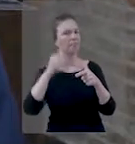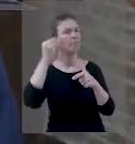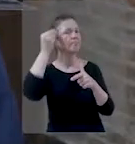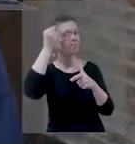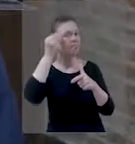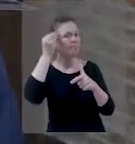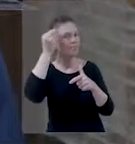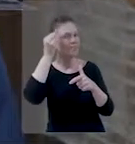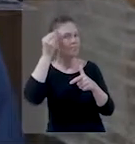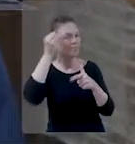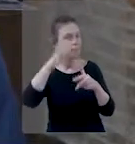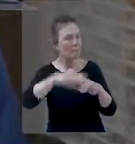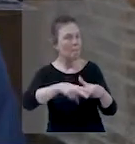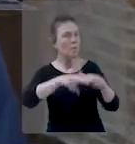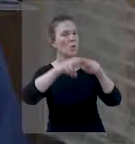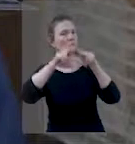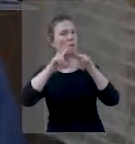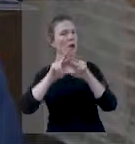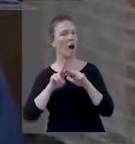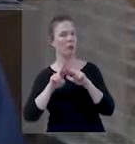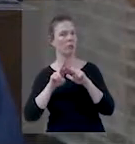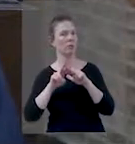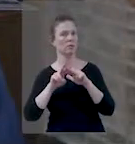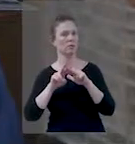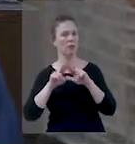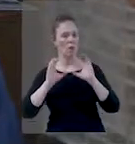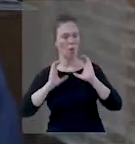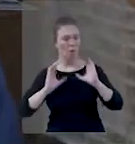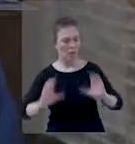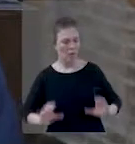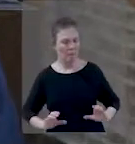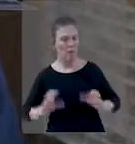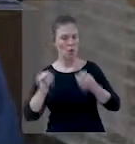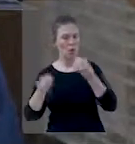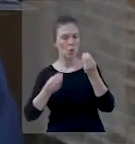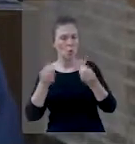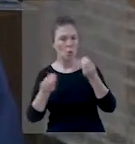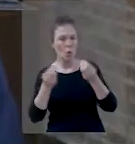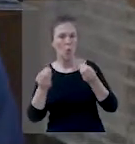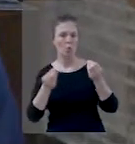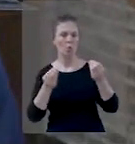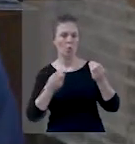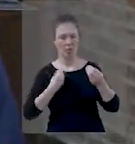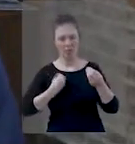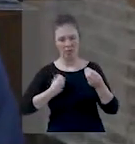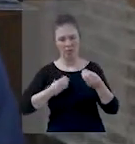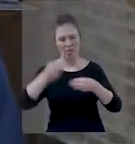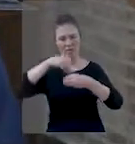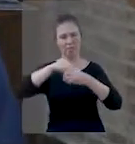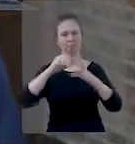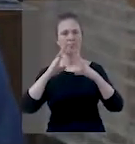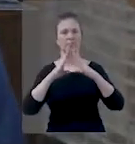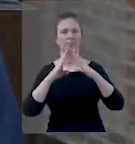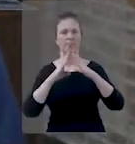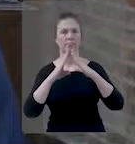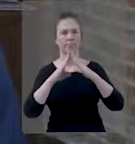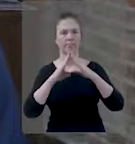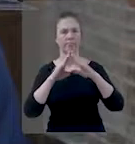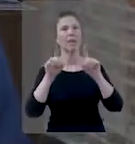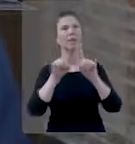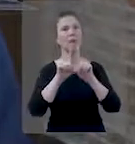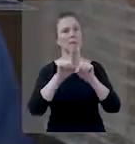afetados por, com consequências desses atos, gerados por um lar infeliz.